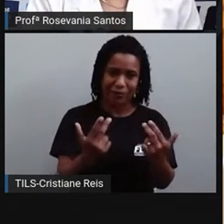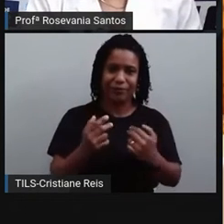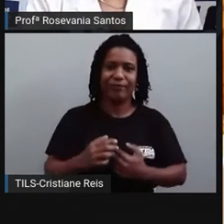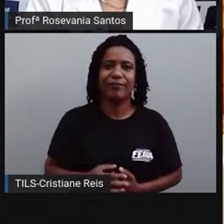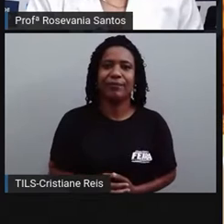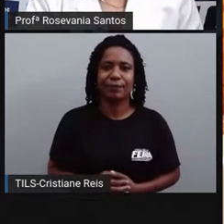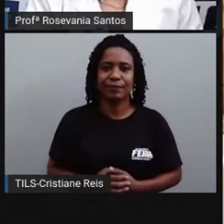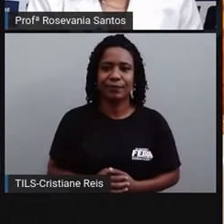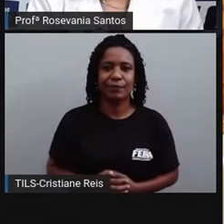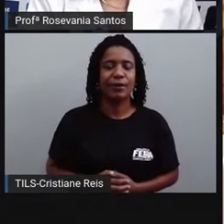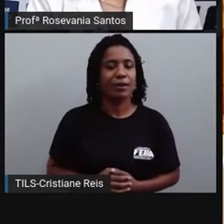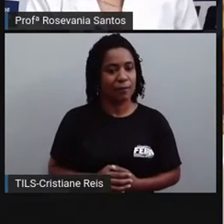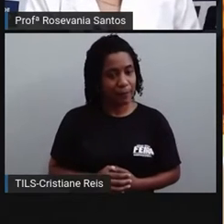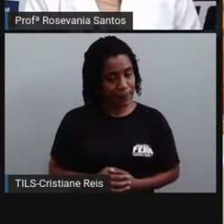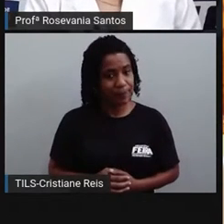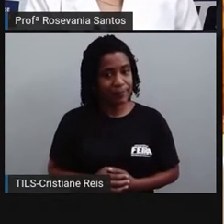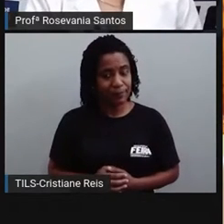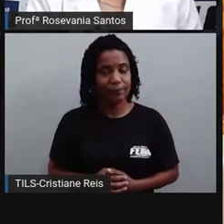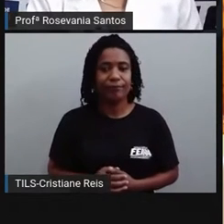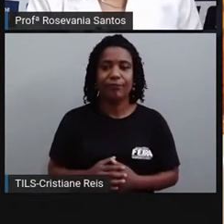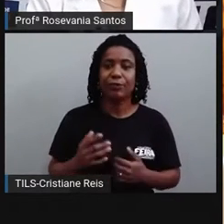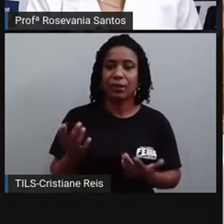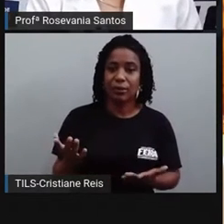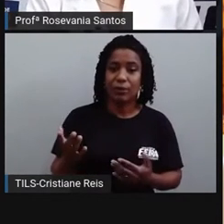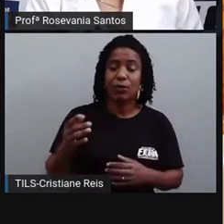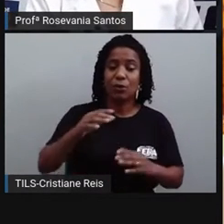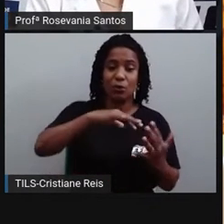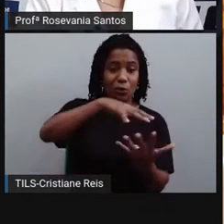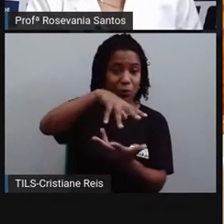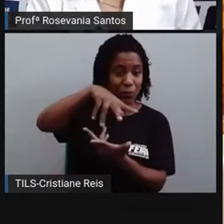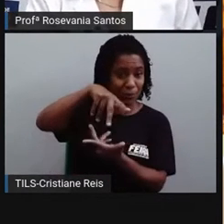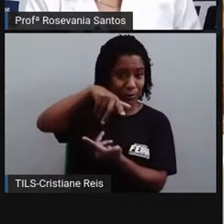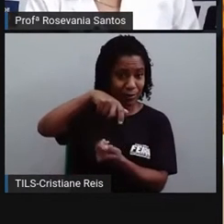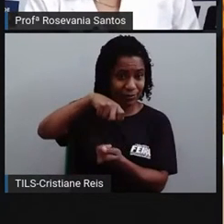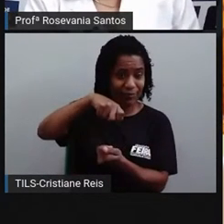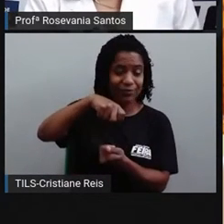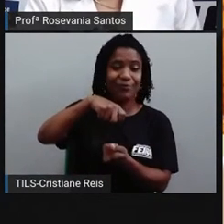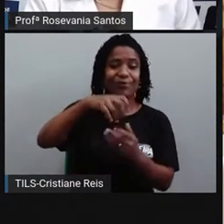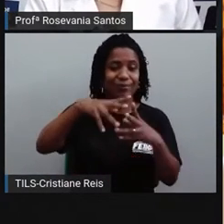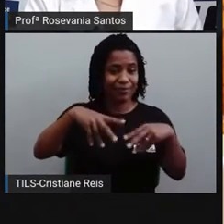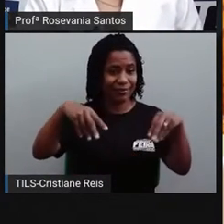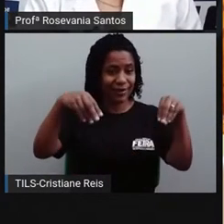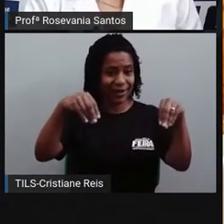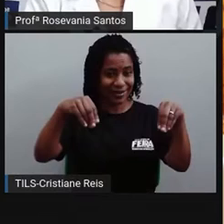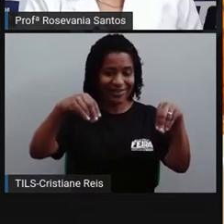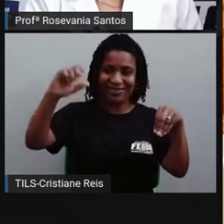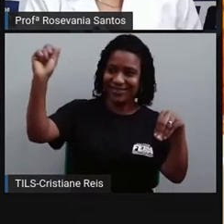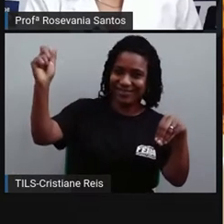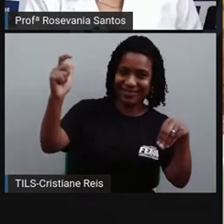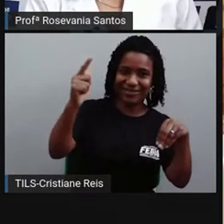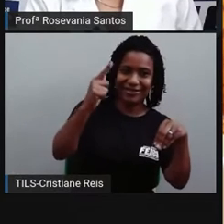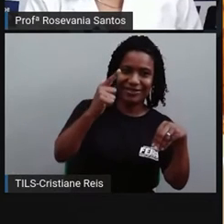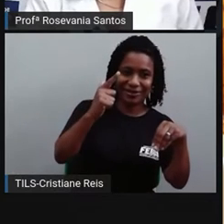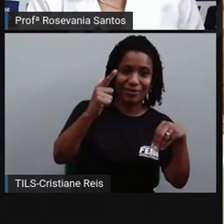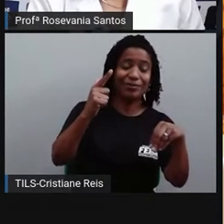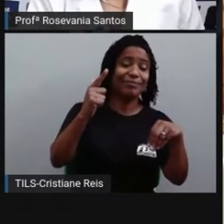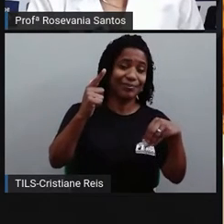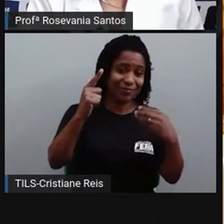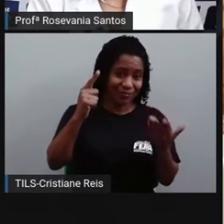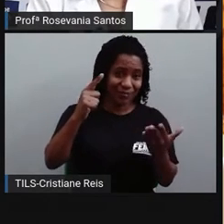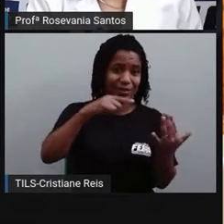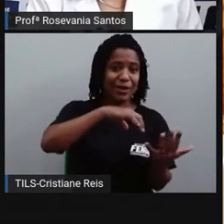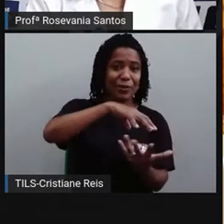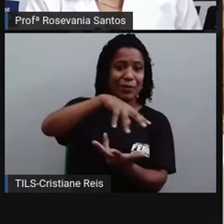Bom, na verdade, o nosso planeta, assim como os demais planetas solares, só giram porque não existe nenhum